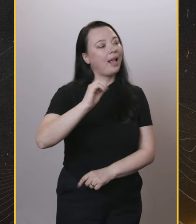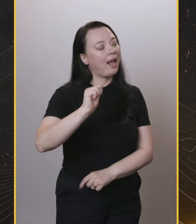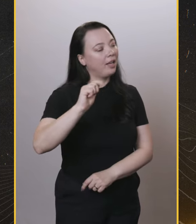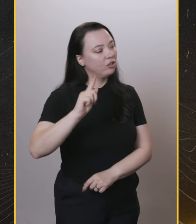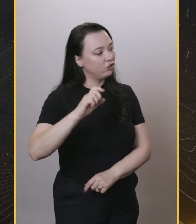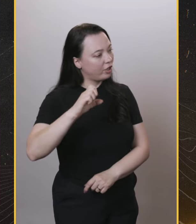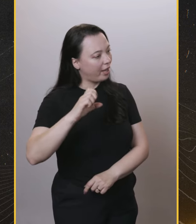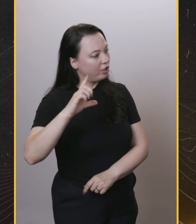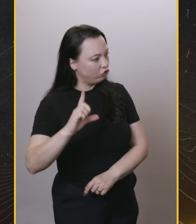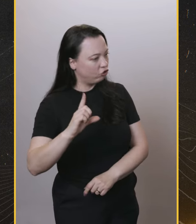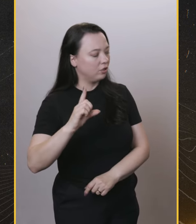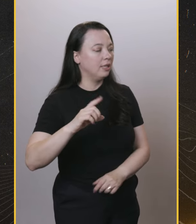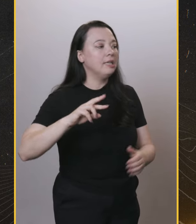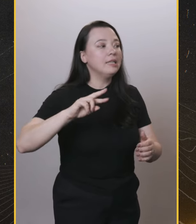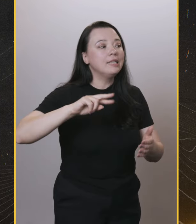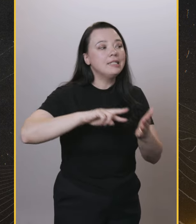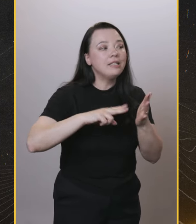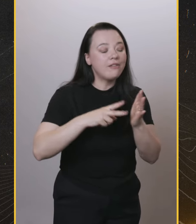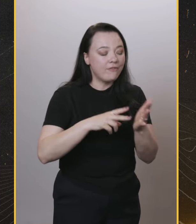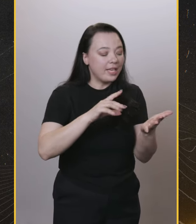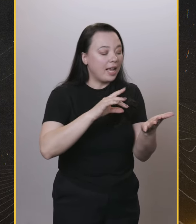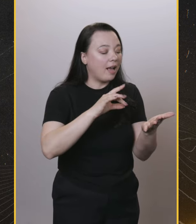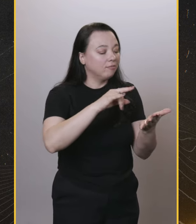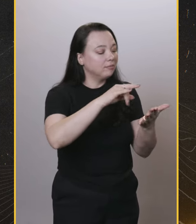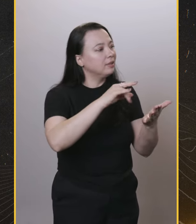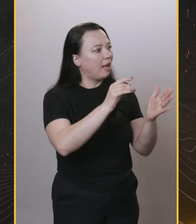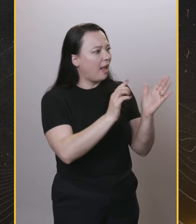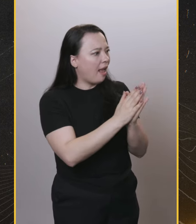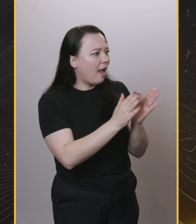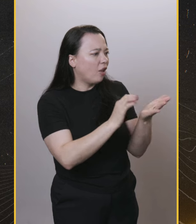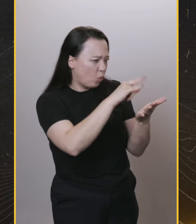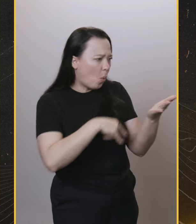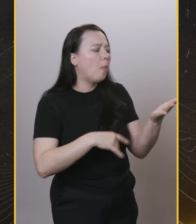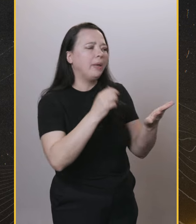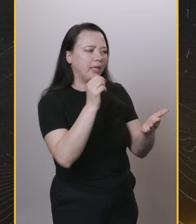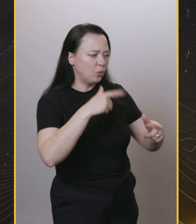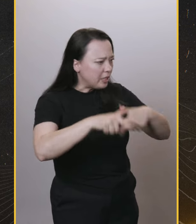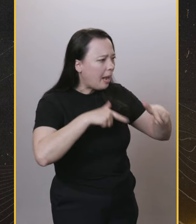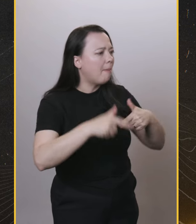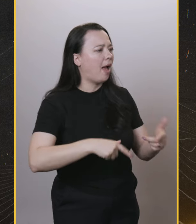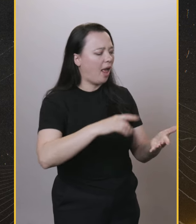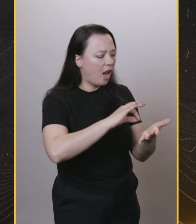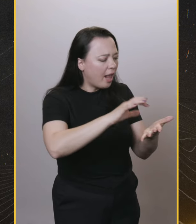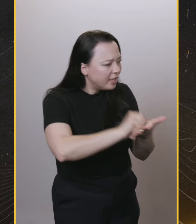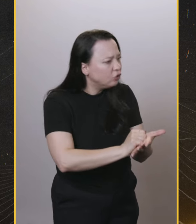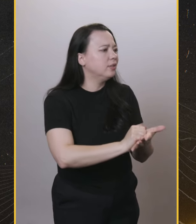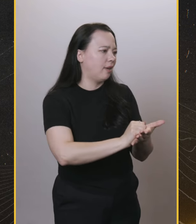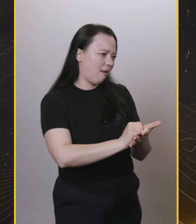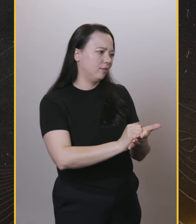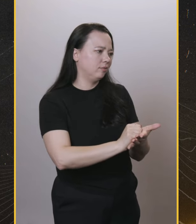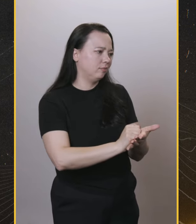desemprego desde 2015. Isso é papo verdadeiro. É CAGED. O é CAGED? É o Cadastro Geral de Empregados do Ministério